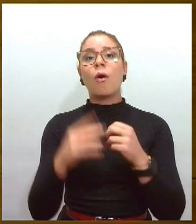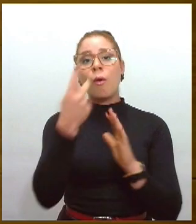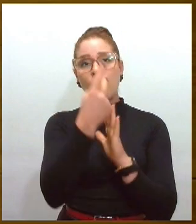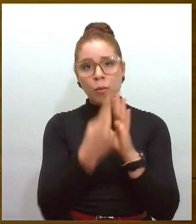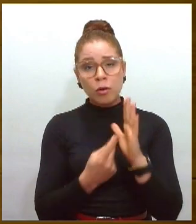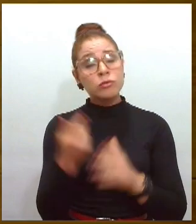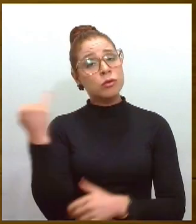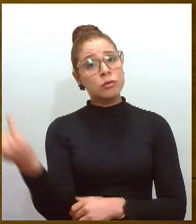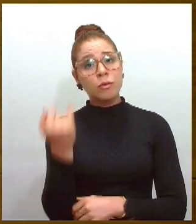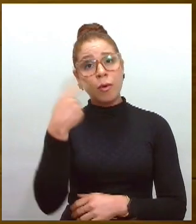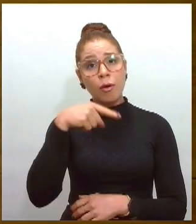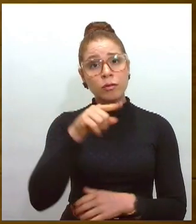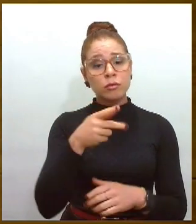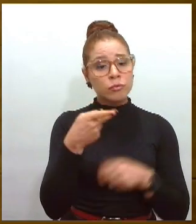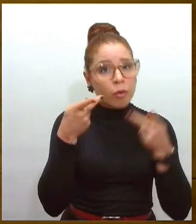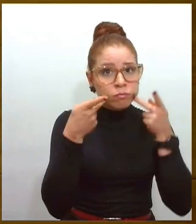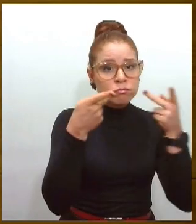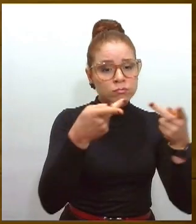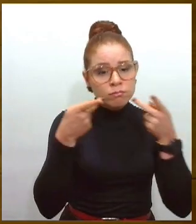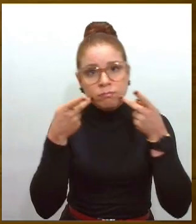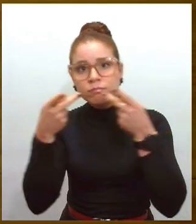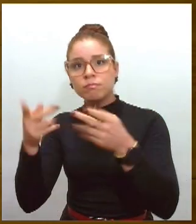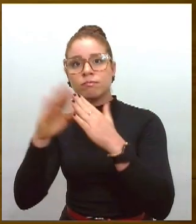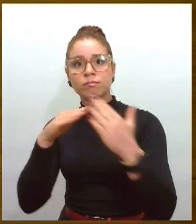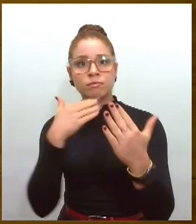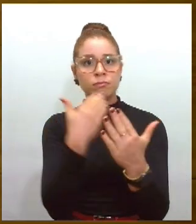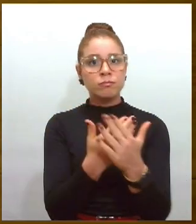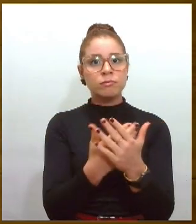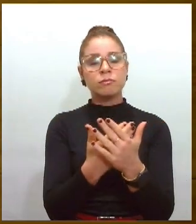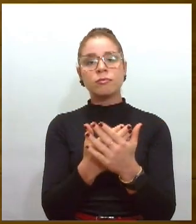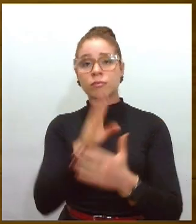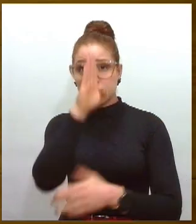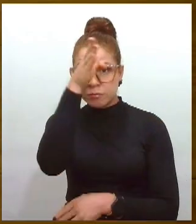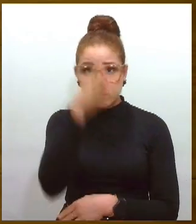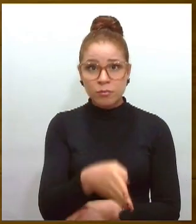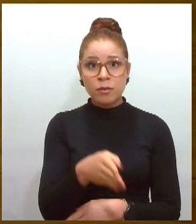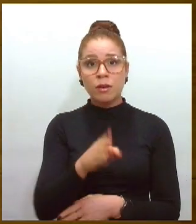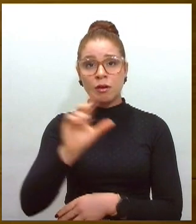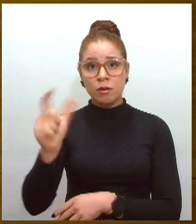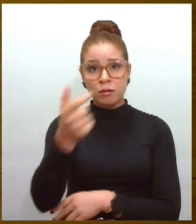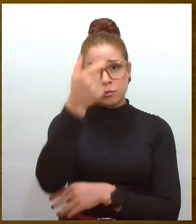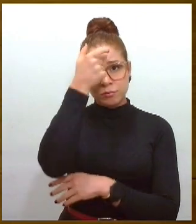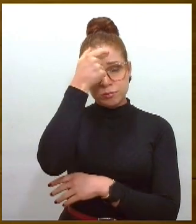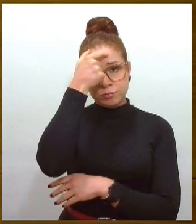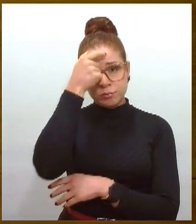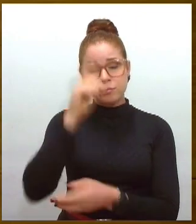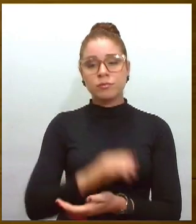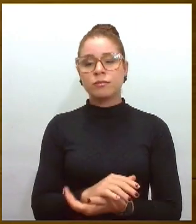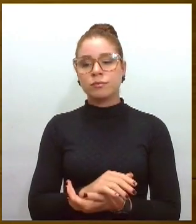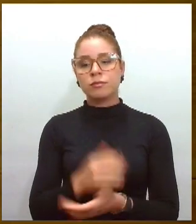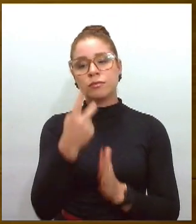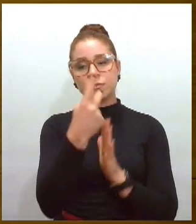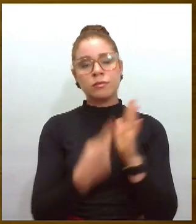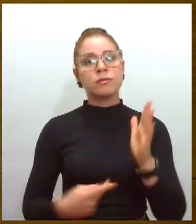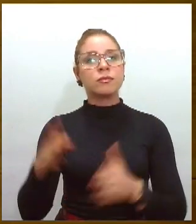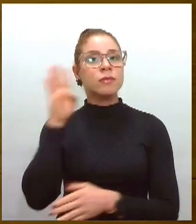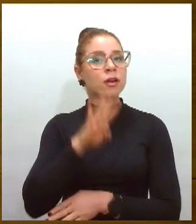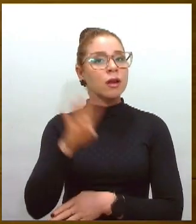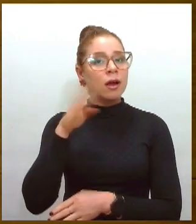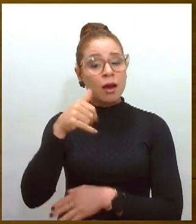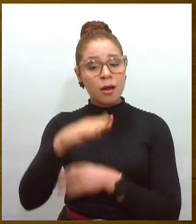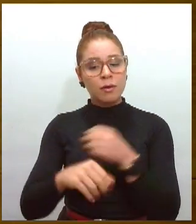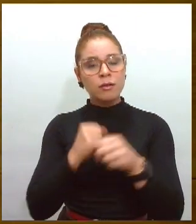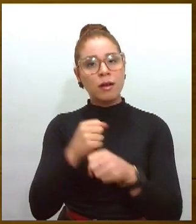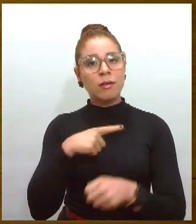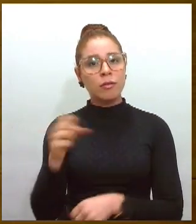justamente onde está esse público, né? De forma de conscientização. Projeto muito bacana e que esse ano tem uma novidade, né? Então,